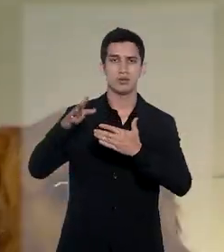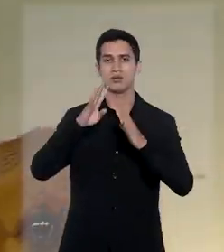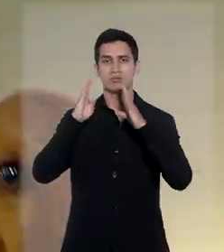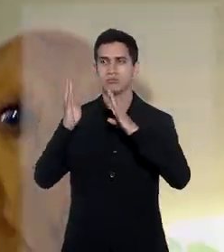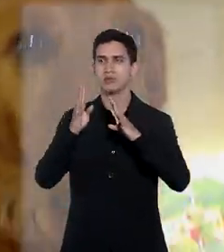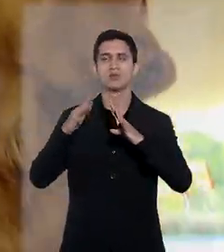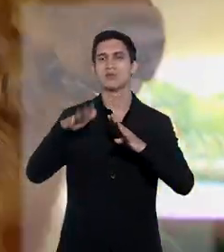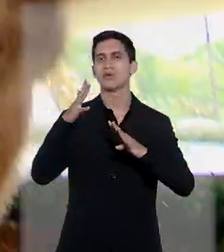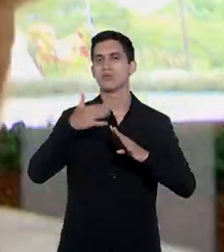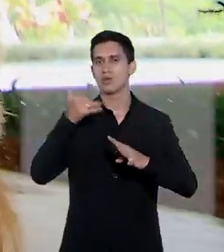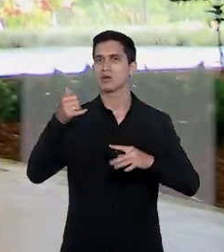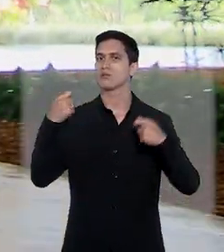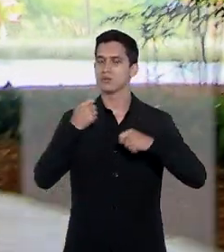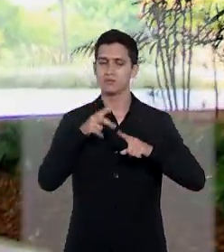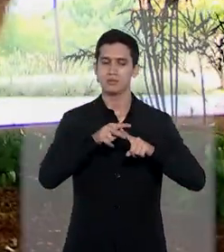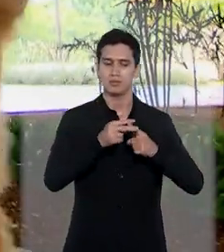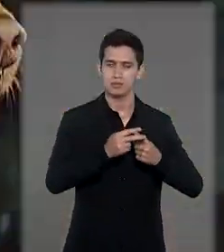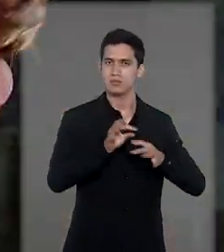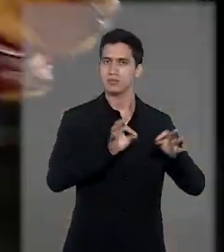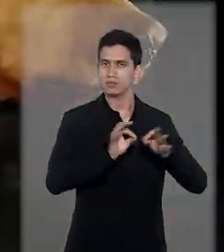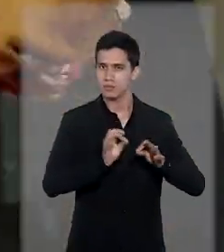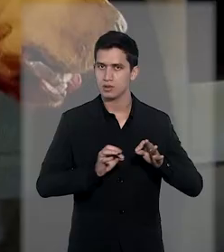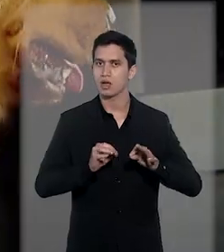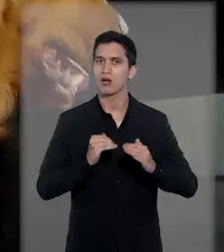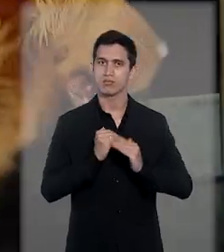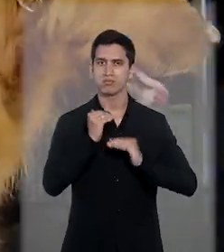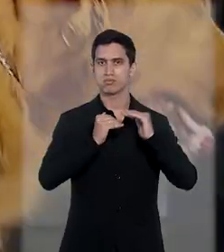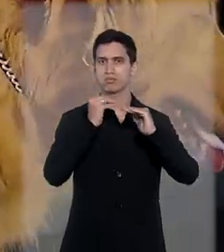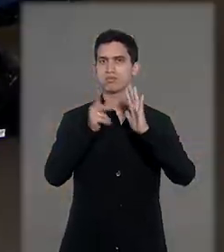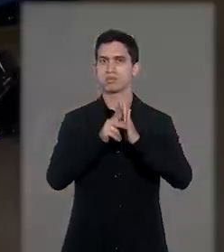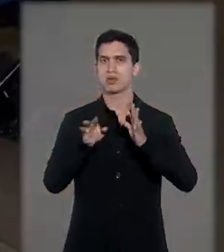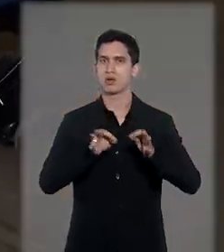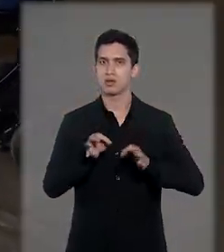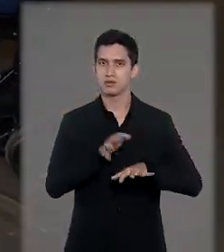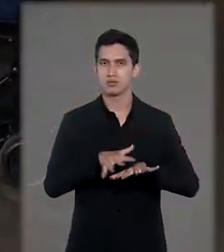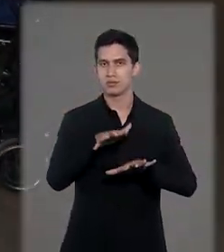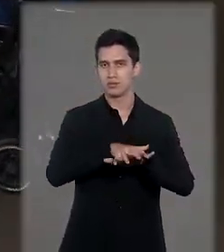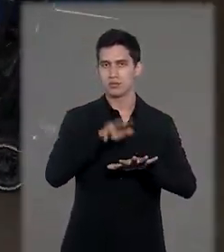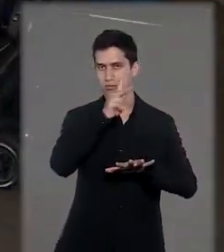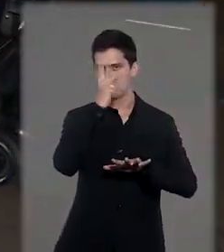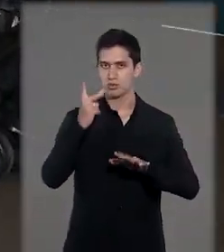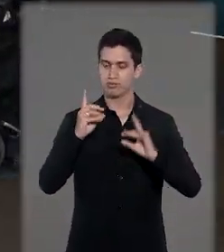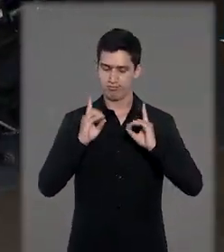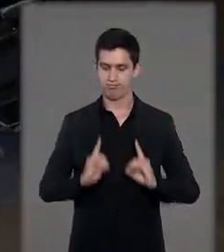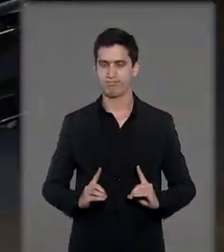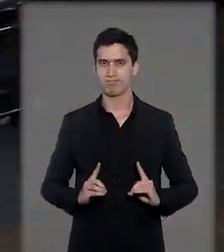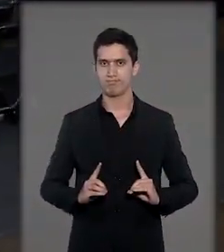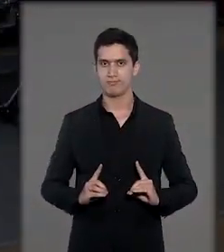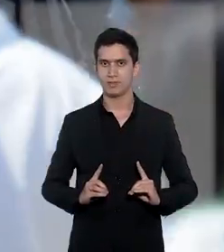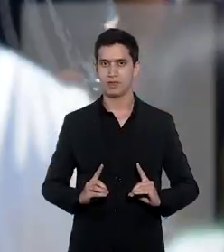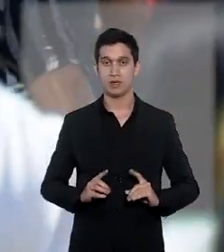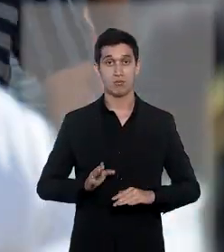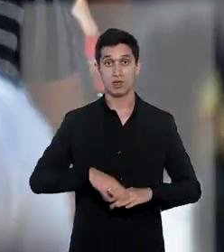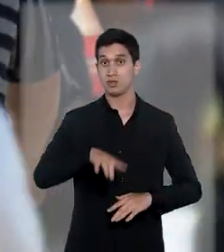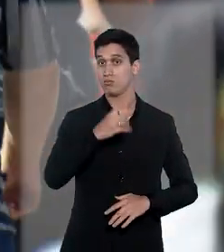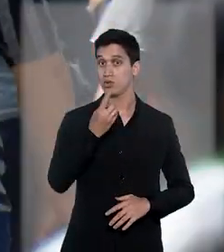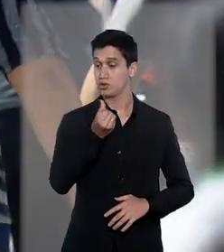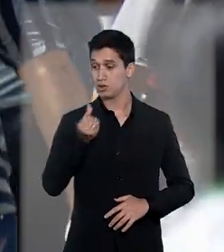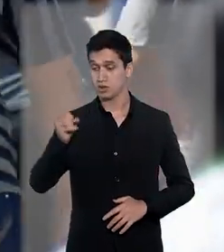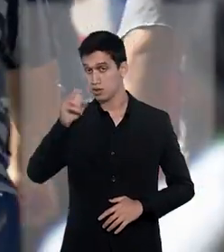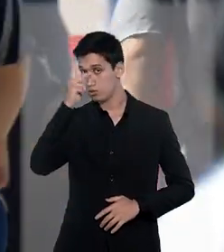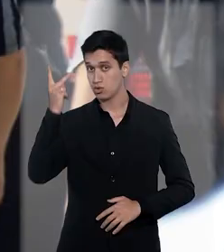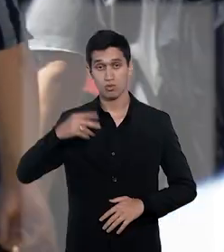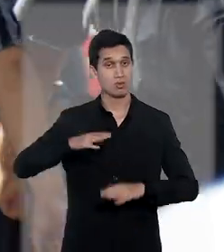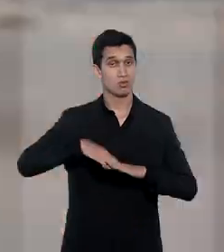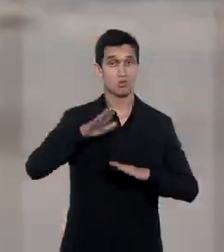quais principais pontos deveriam ser revisados e aprimorados na política de inclusão da pessoa com deficiência. Mais de 1